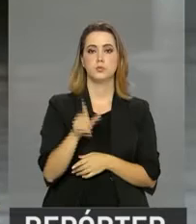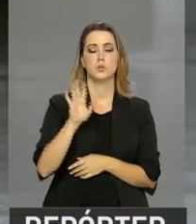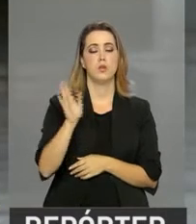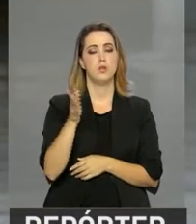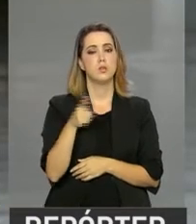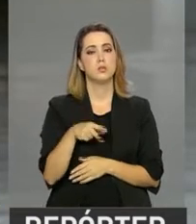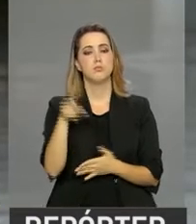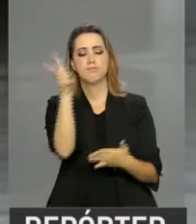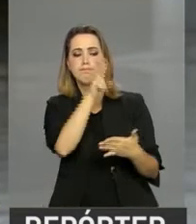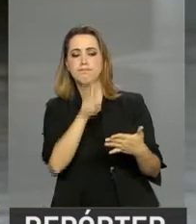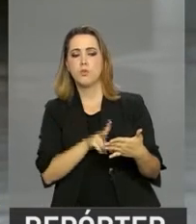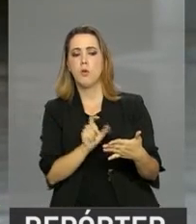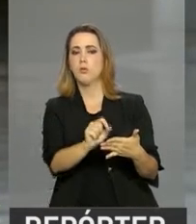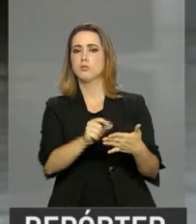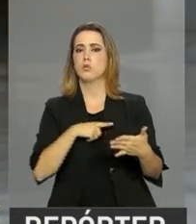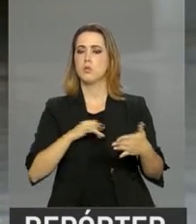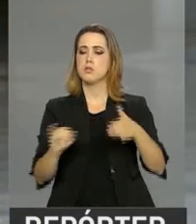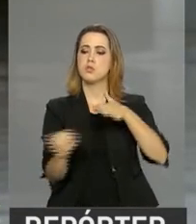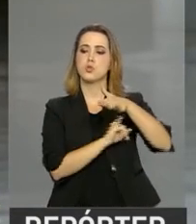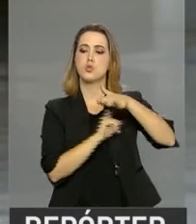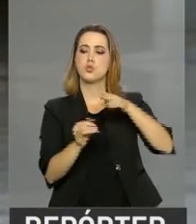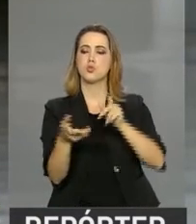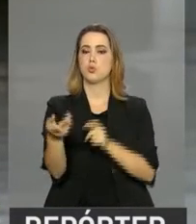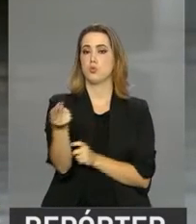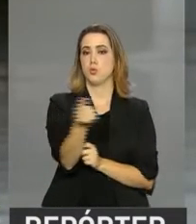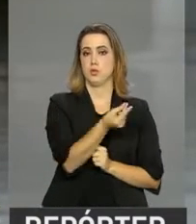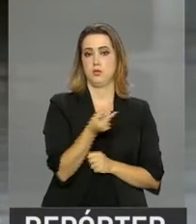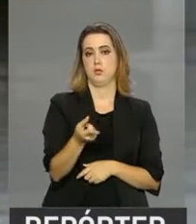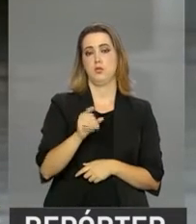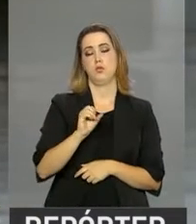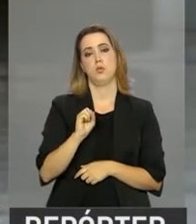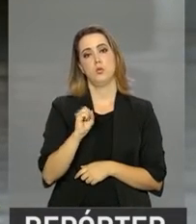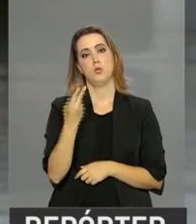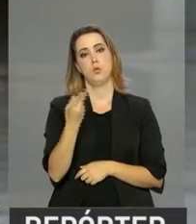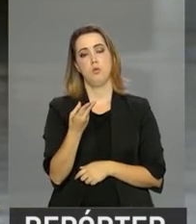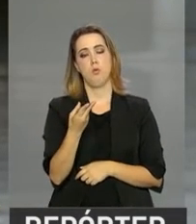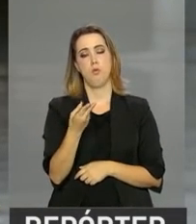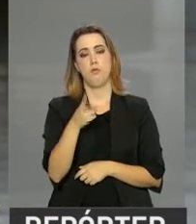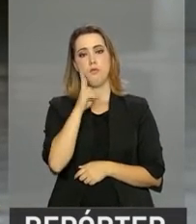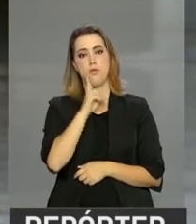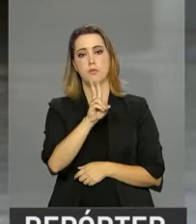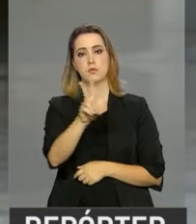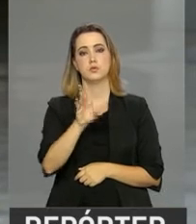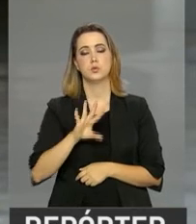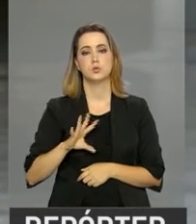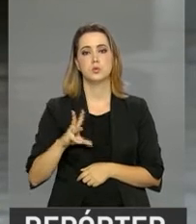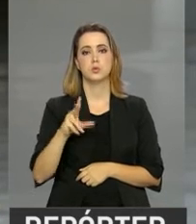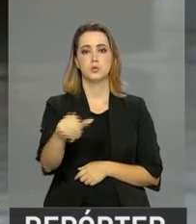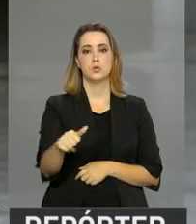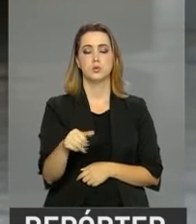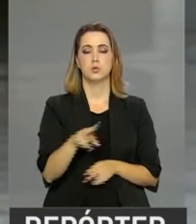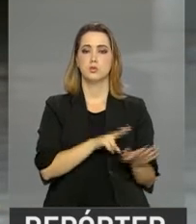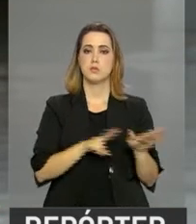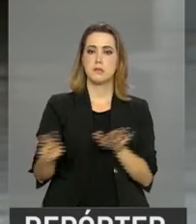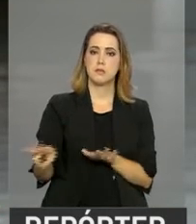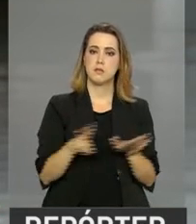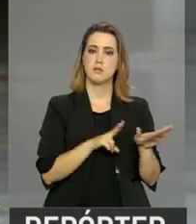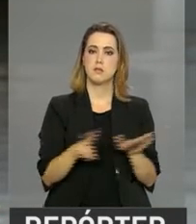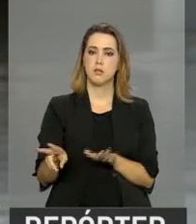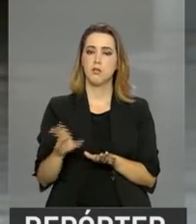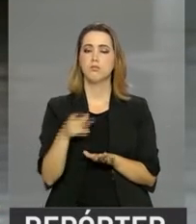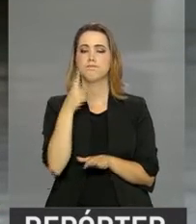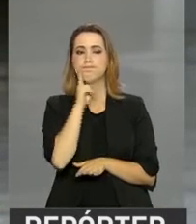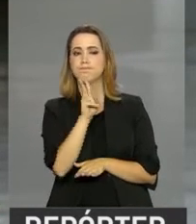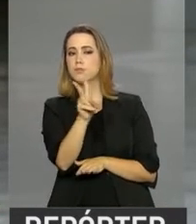Já os analistas e instituições financeiras ouvidas semanalmente pelo Banco Central prevêem que a economia brasileira vai